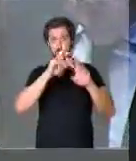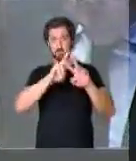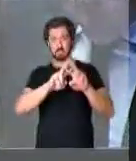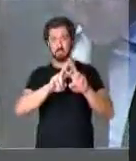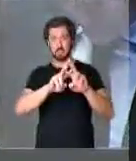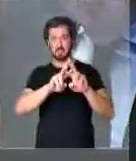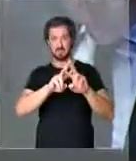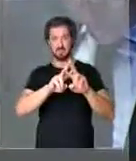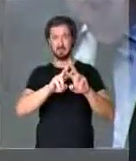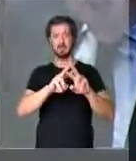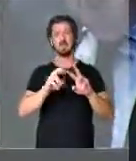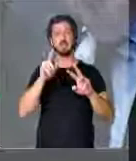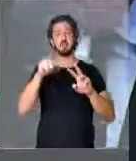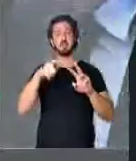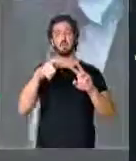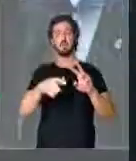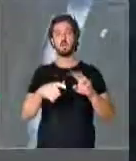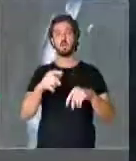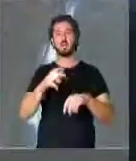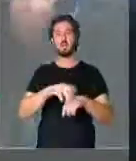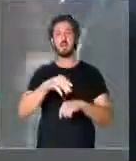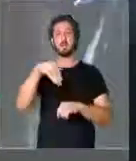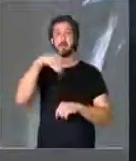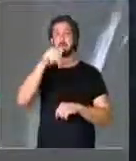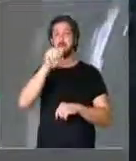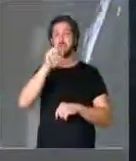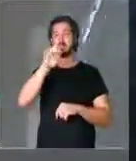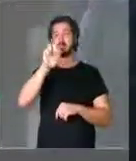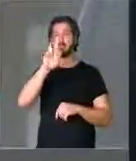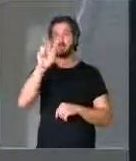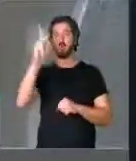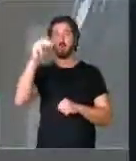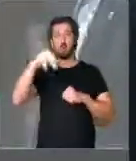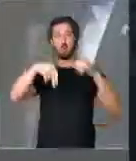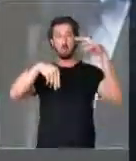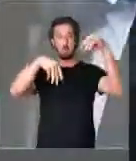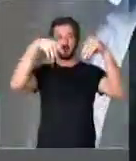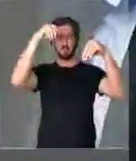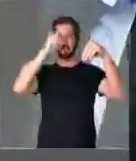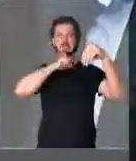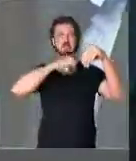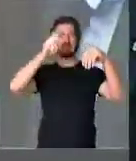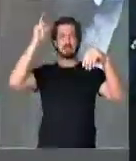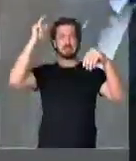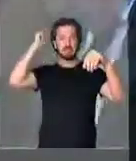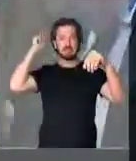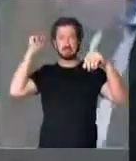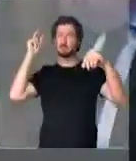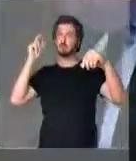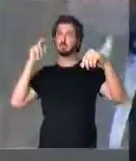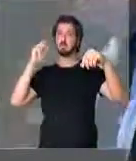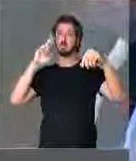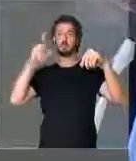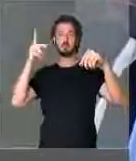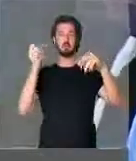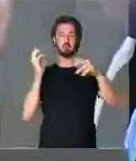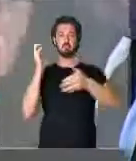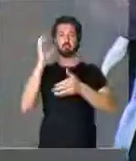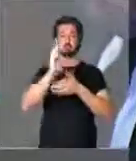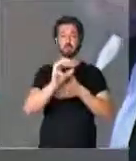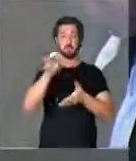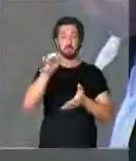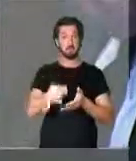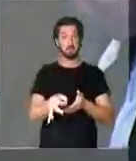e penitenciários da condição de masmorras medievais, eles não são sendo alocados